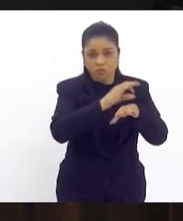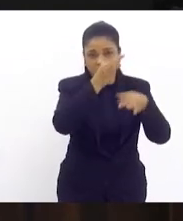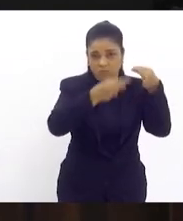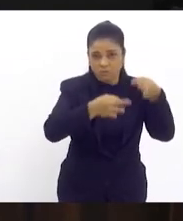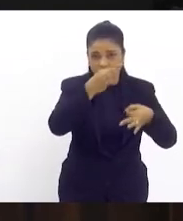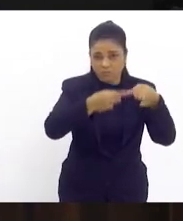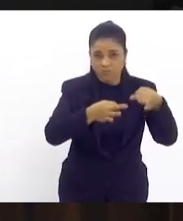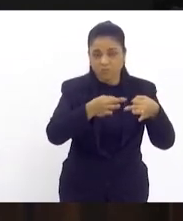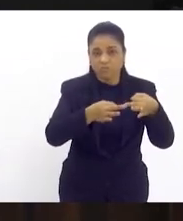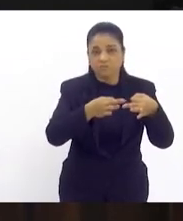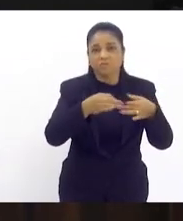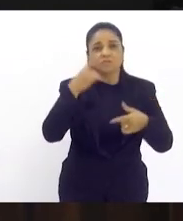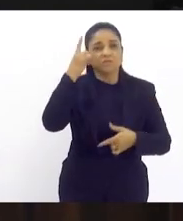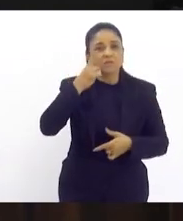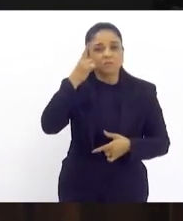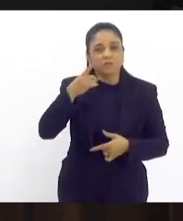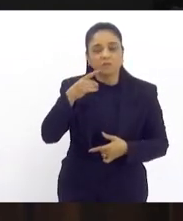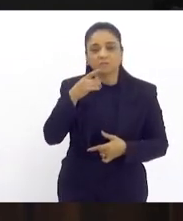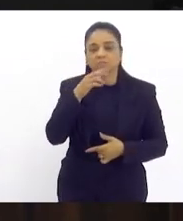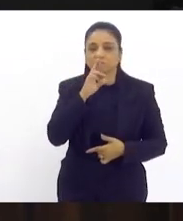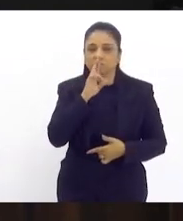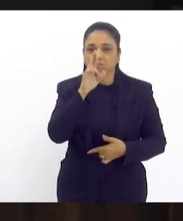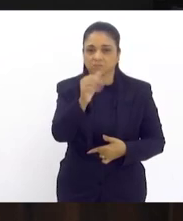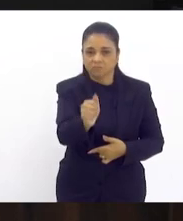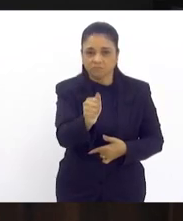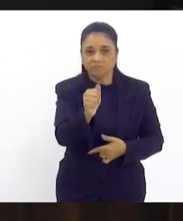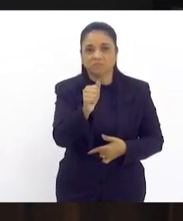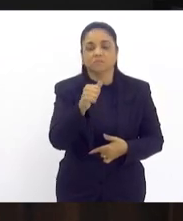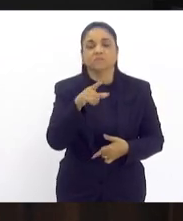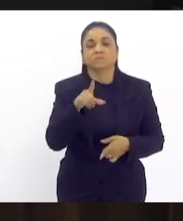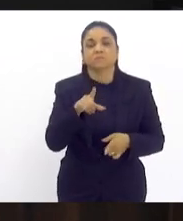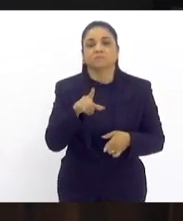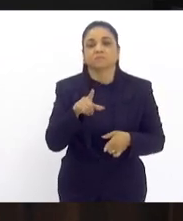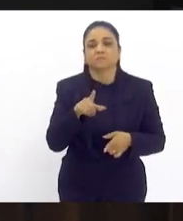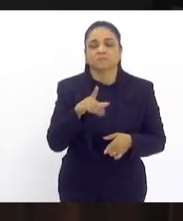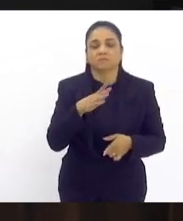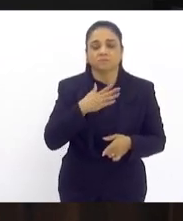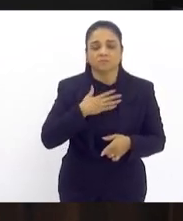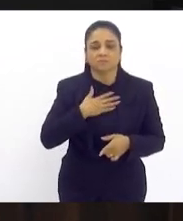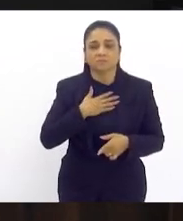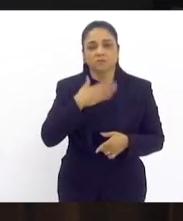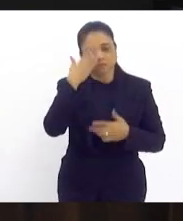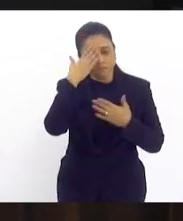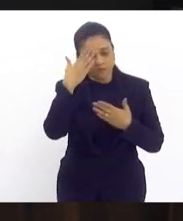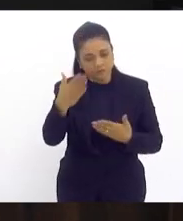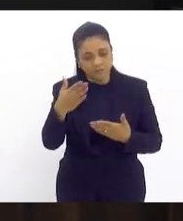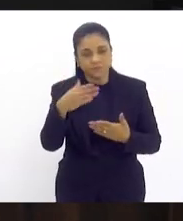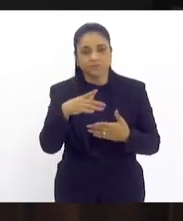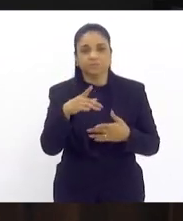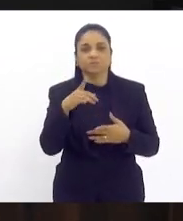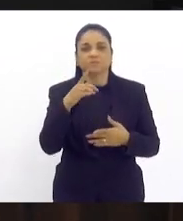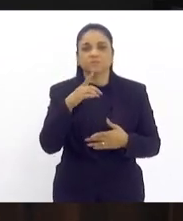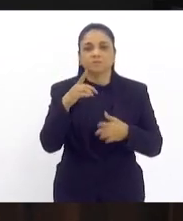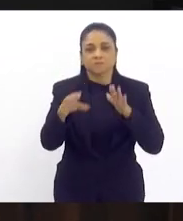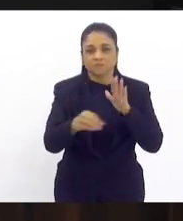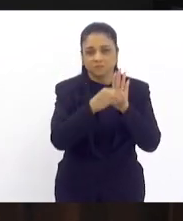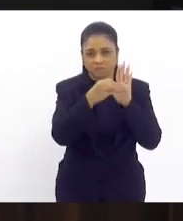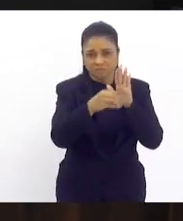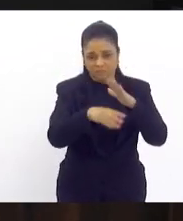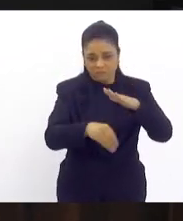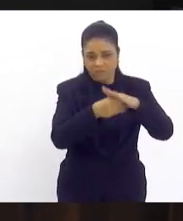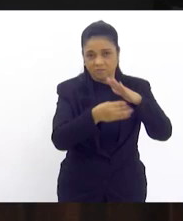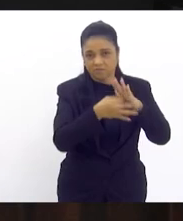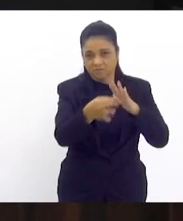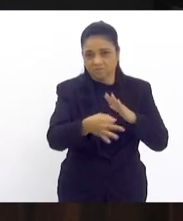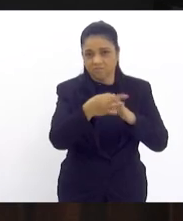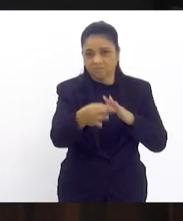Justiça, deputado Rodrigo Amorim. Para emitir pareceres Comissão Constituição Justiça, muito obrigado, deputado. Para emitir pareceres pela Comissão